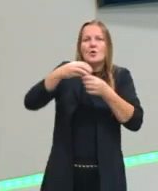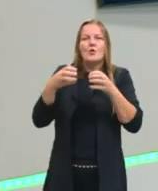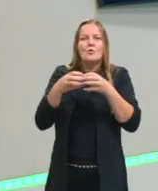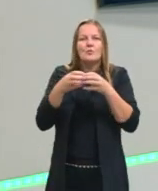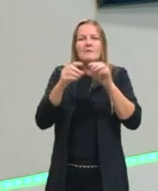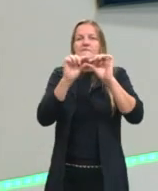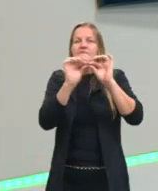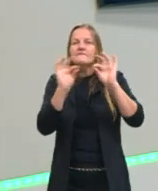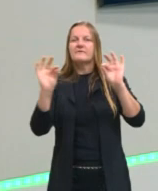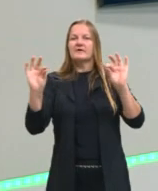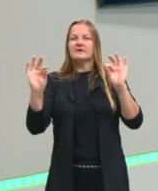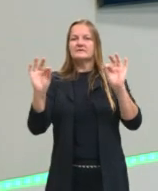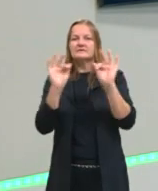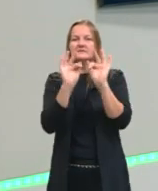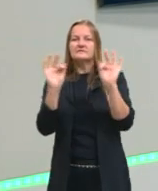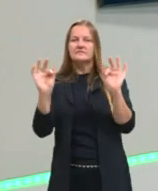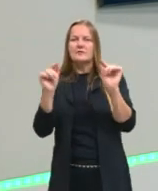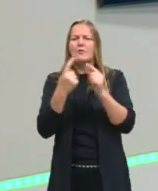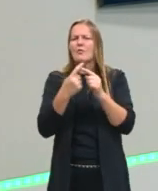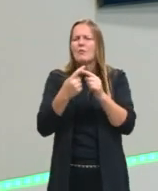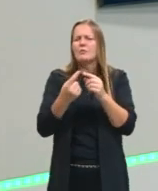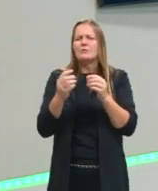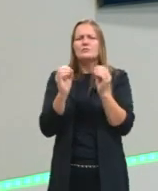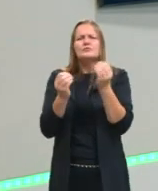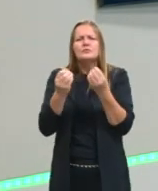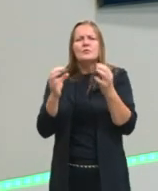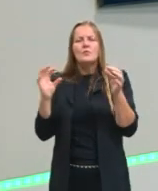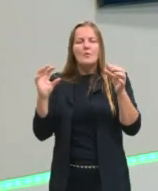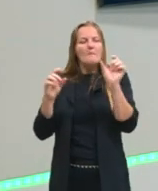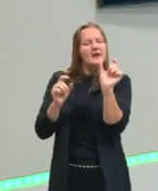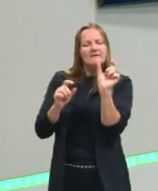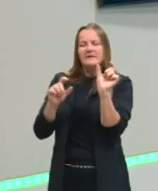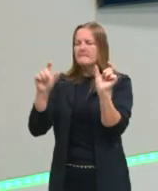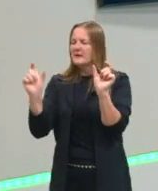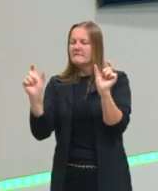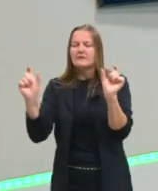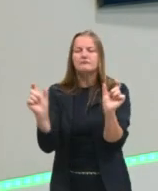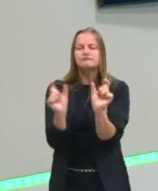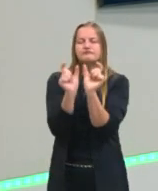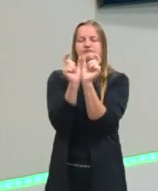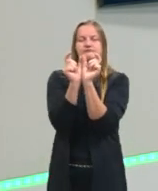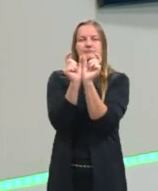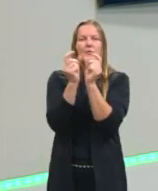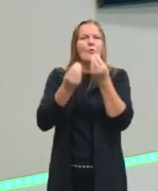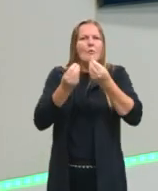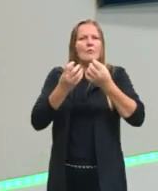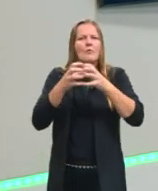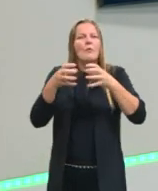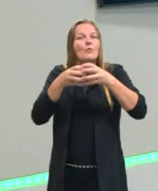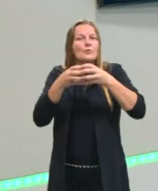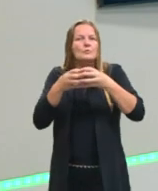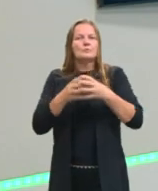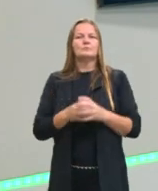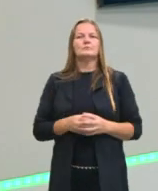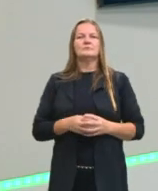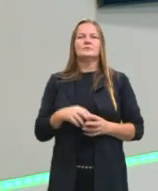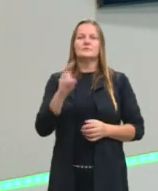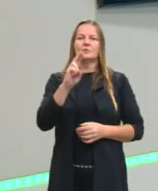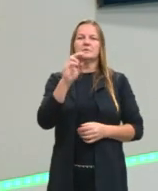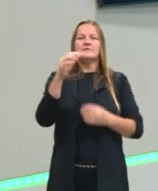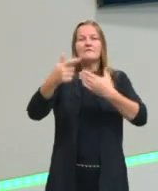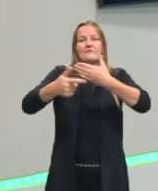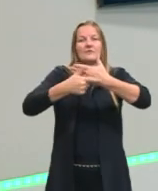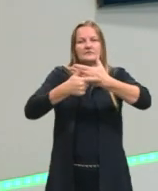dentro de uma frase e como é que dentro de uma frase ela se une com outras palavras para formar um bloco que a gente chama de uma